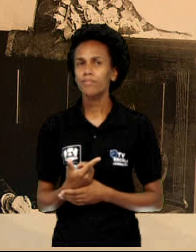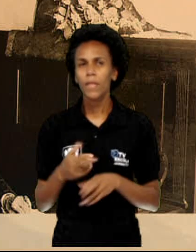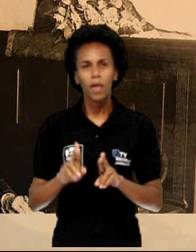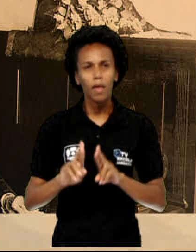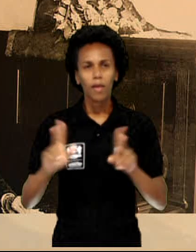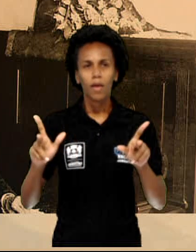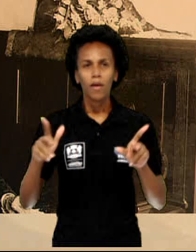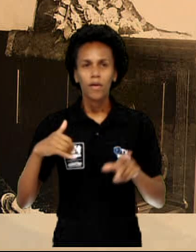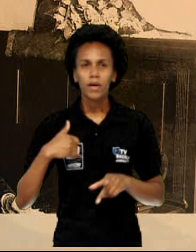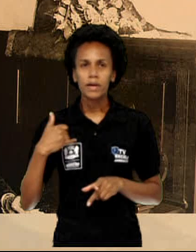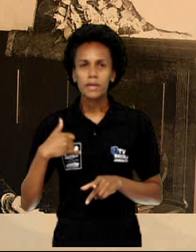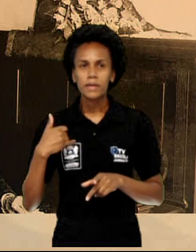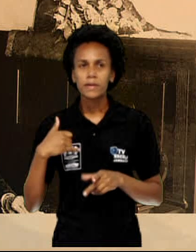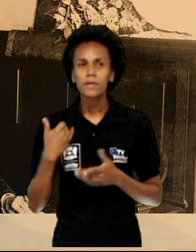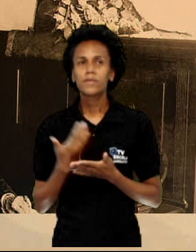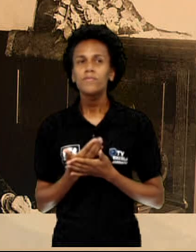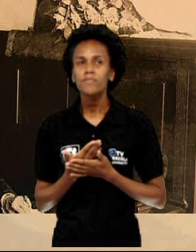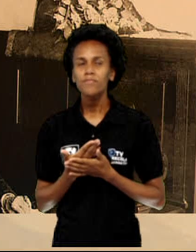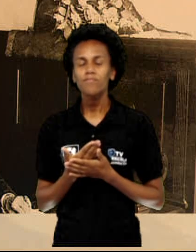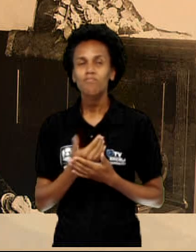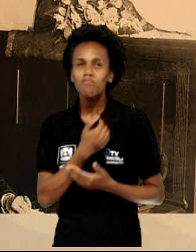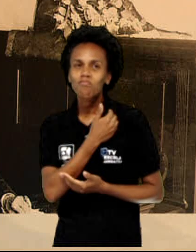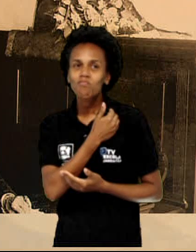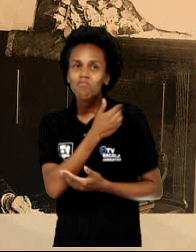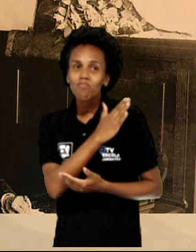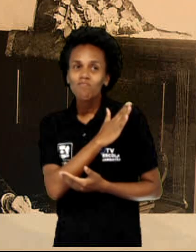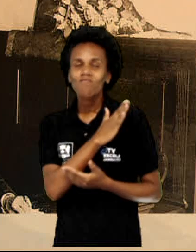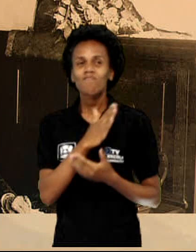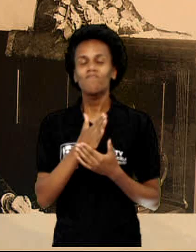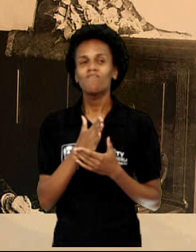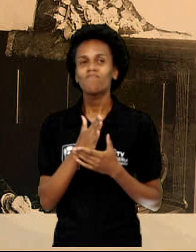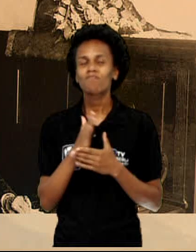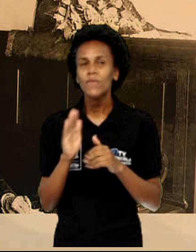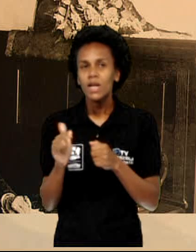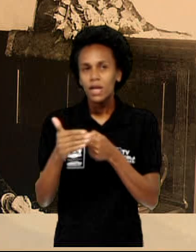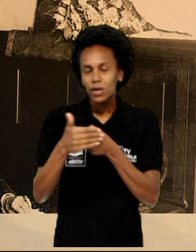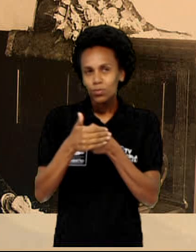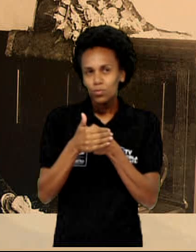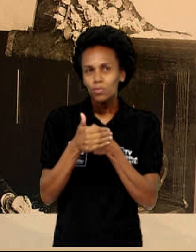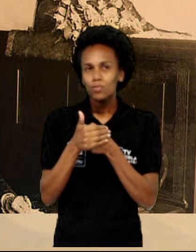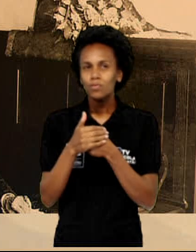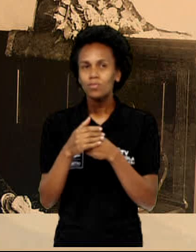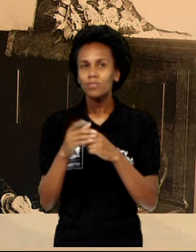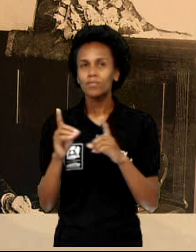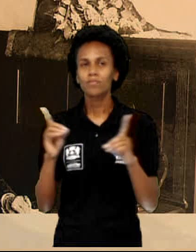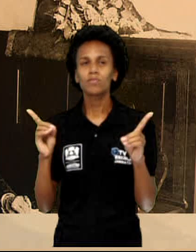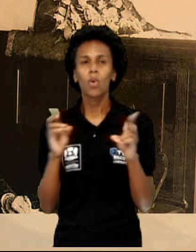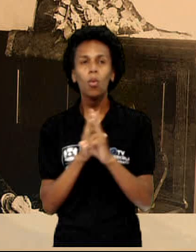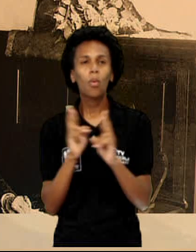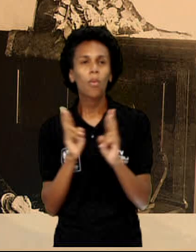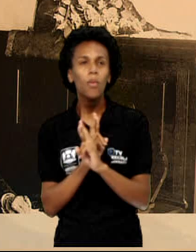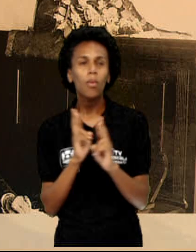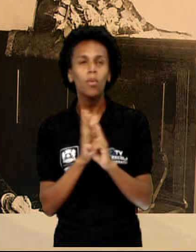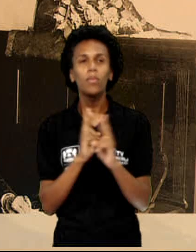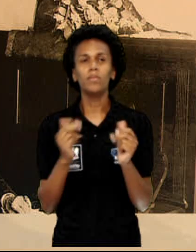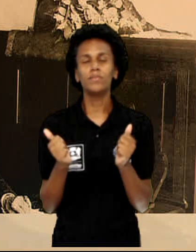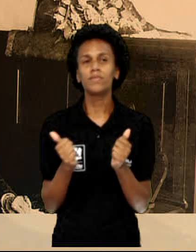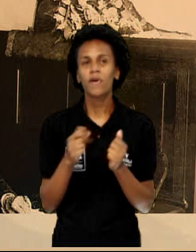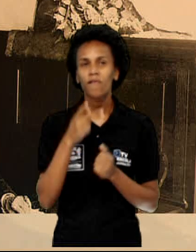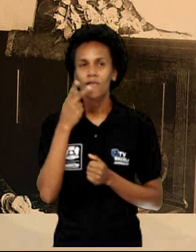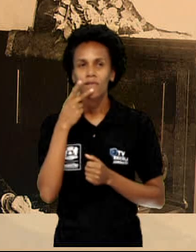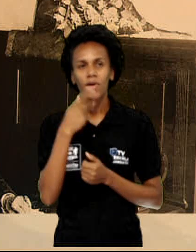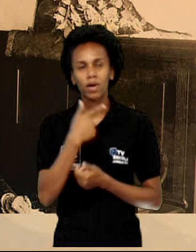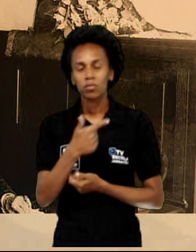Chiquinha escondeu o relacionamento, adotando João Batista como filho, chegando a mudar-se com ele para Portugal.